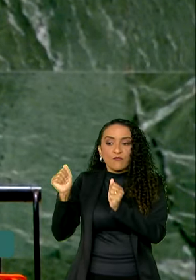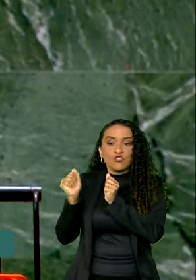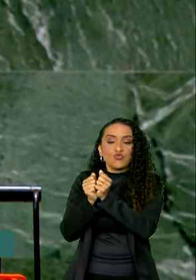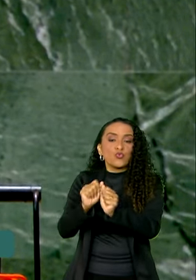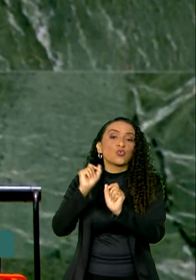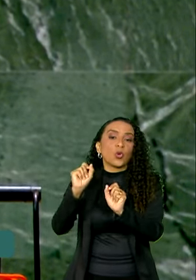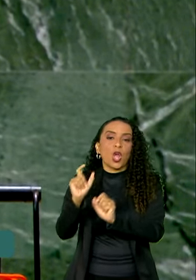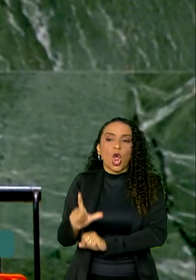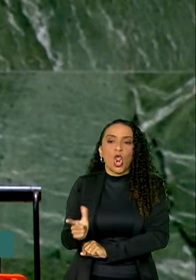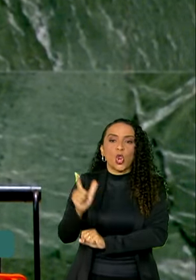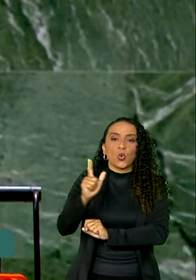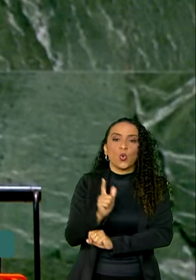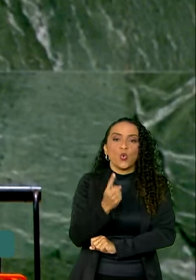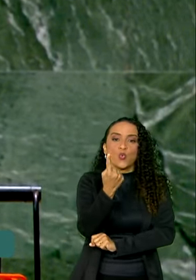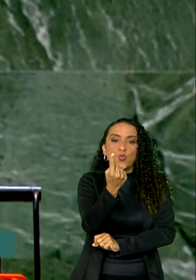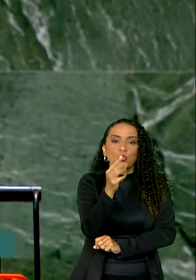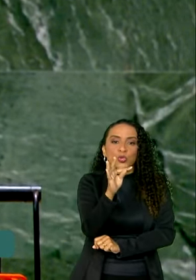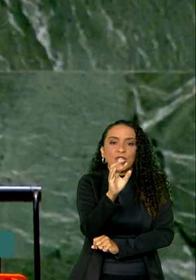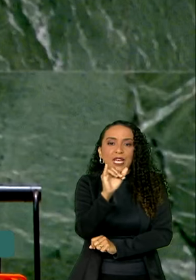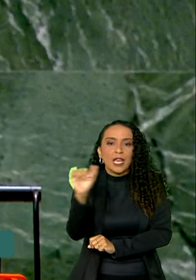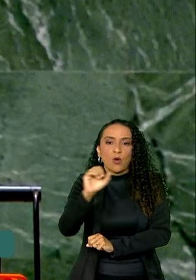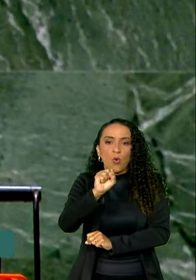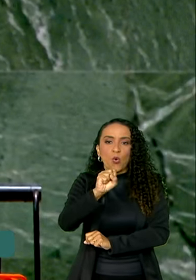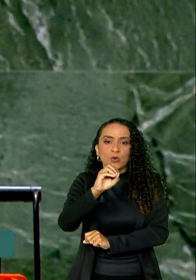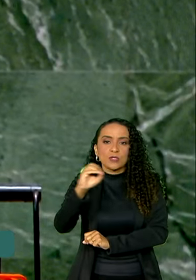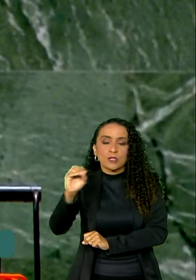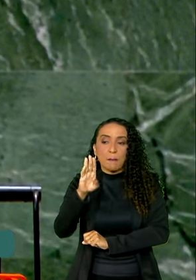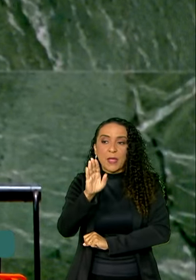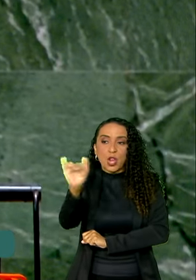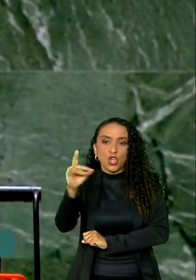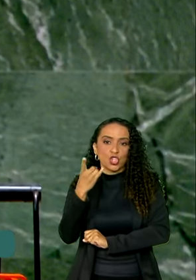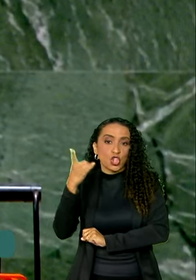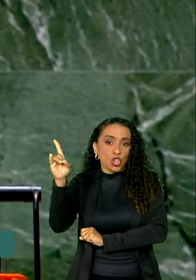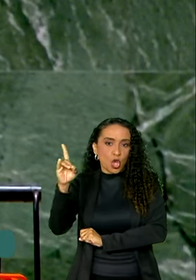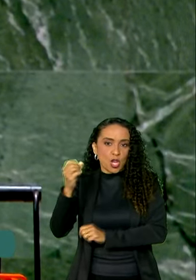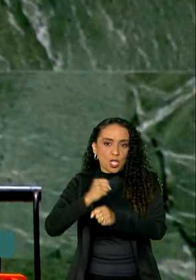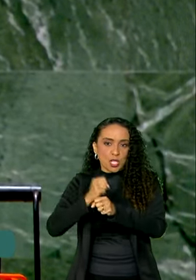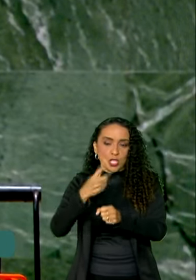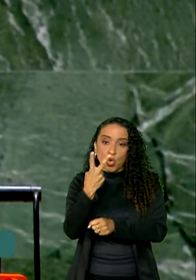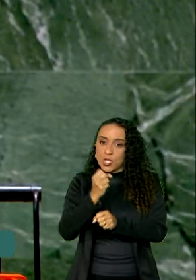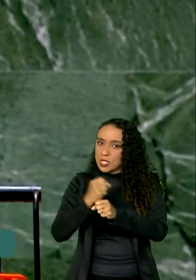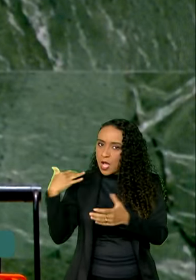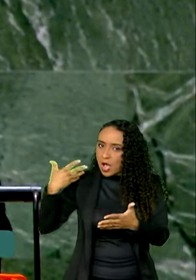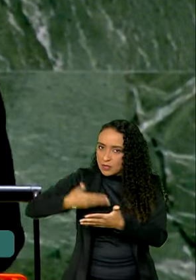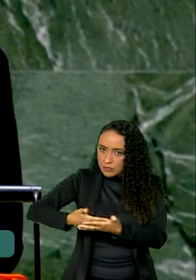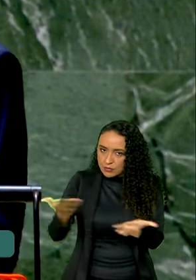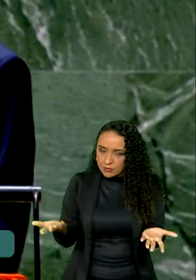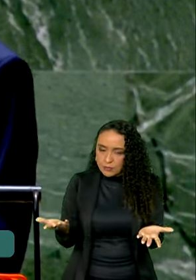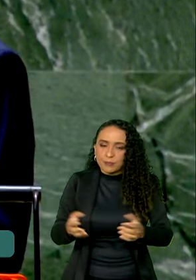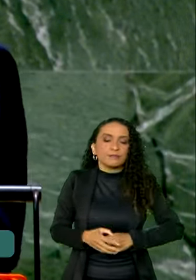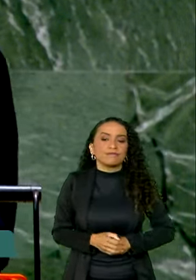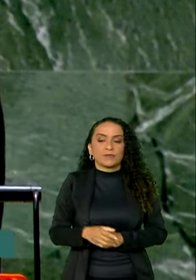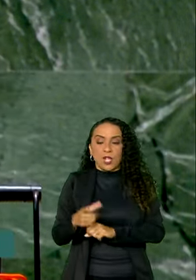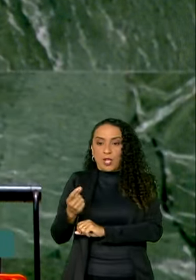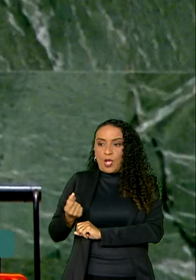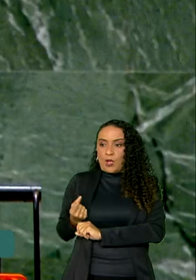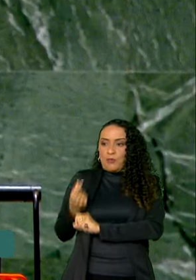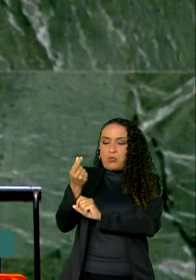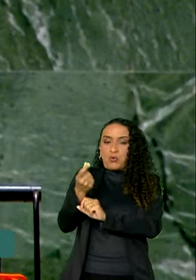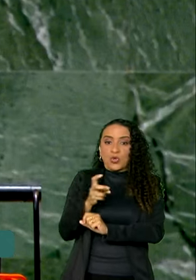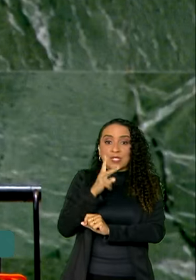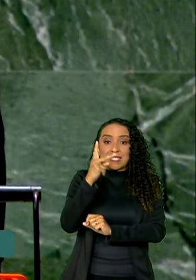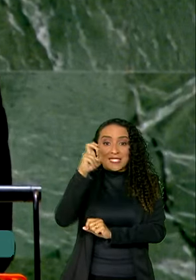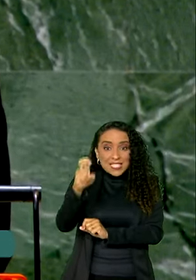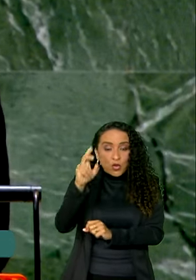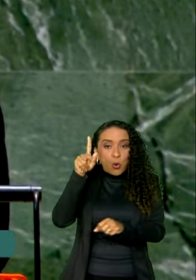um lucro de 1 trilhão e 800 bilhões de dólares nos últimos dois anos. A fortuna dos cinco